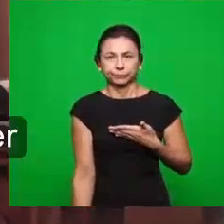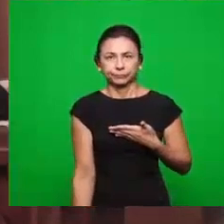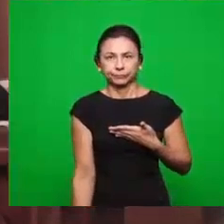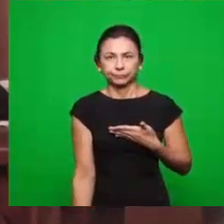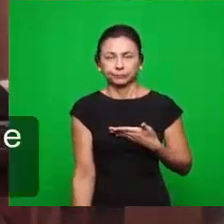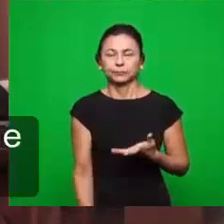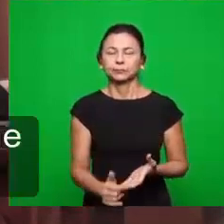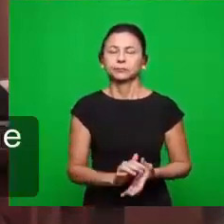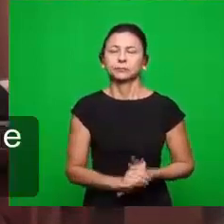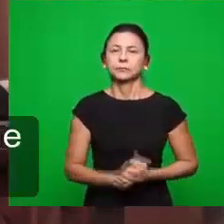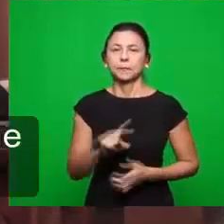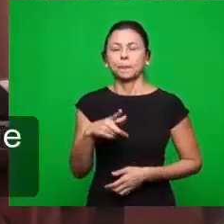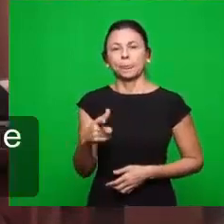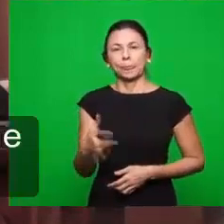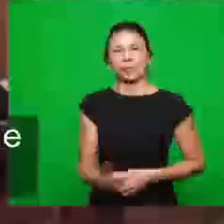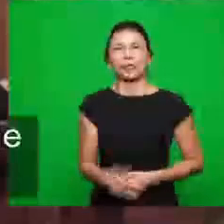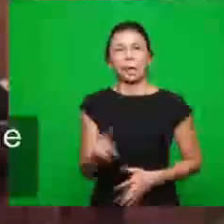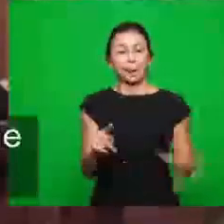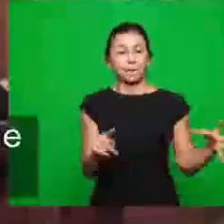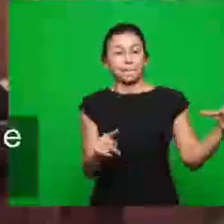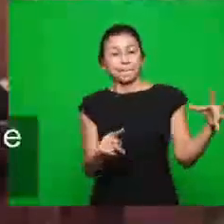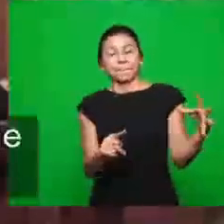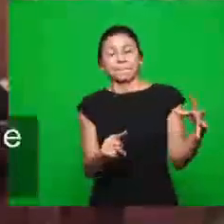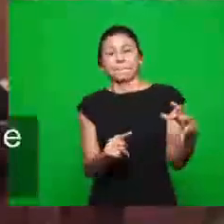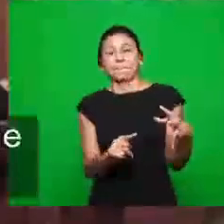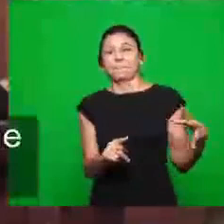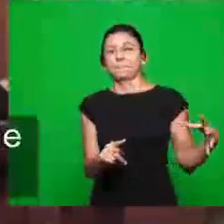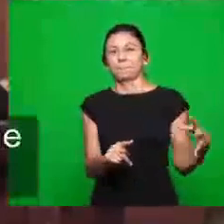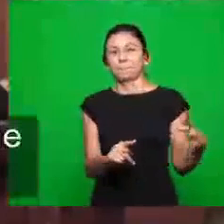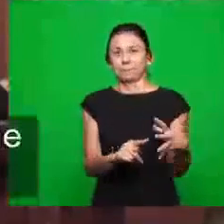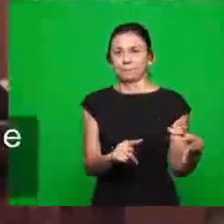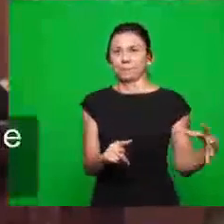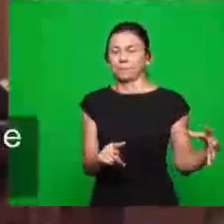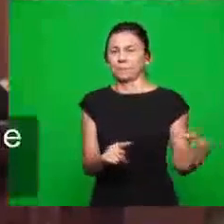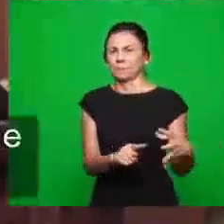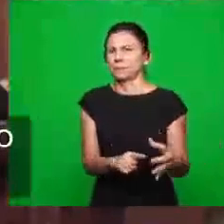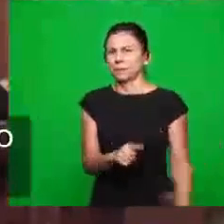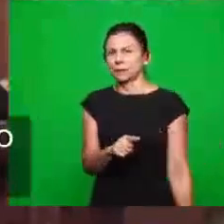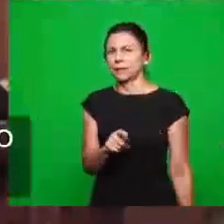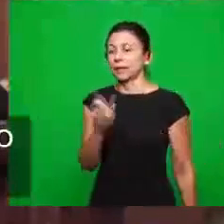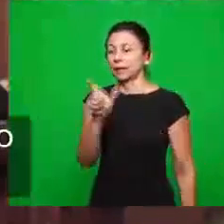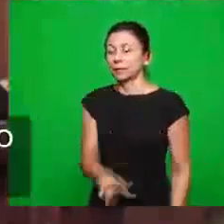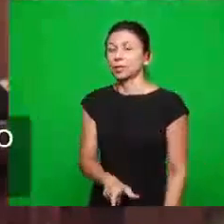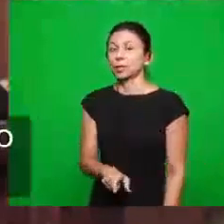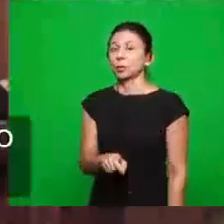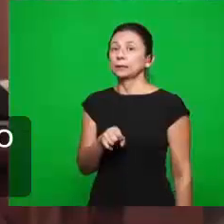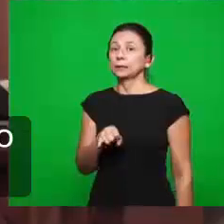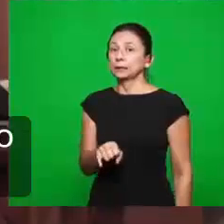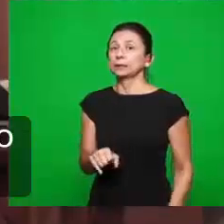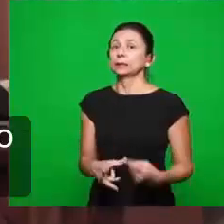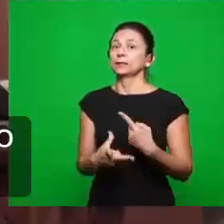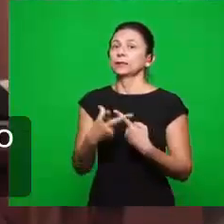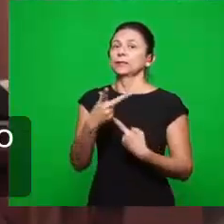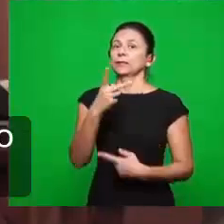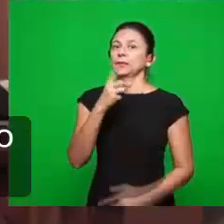Adiante, Pérgamo é. Há o que vencer? Há igreja de Teatira é essa que nós vamos ver hoje.